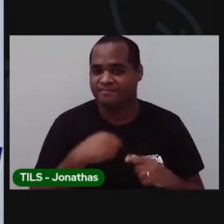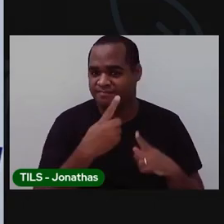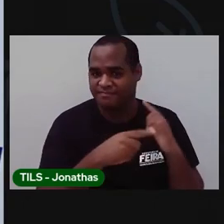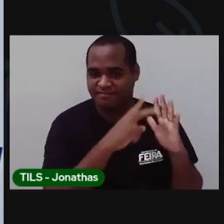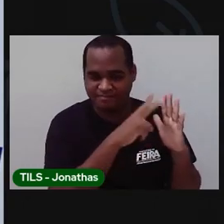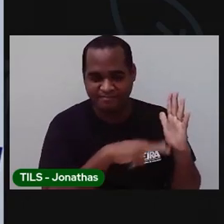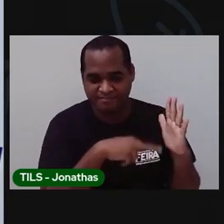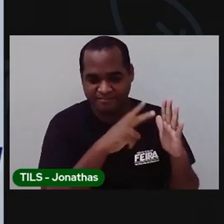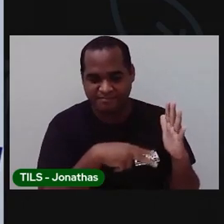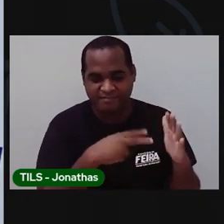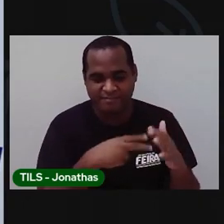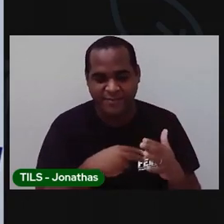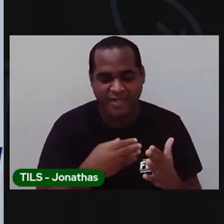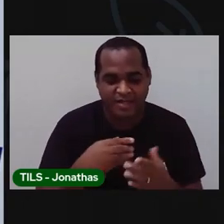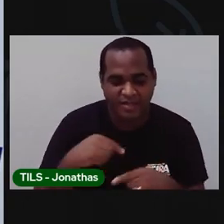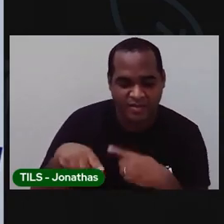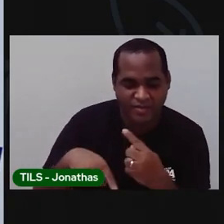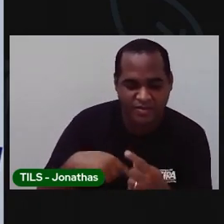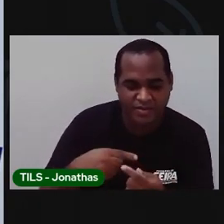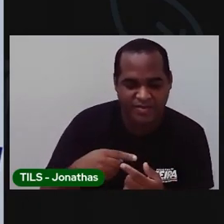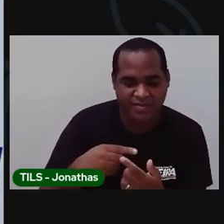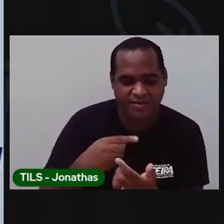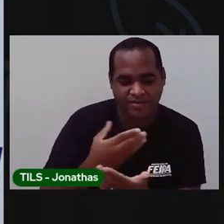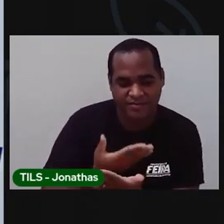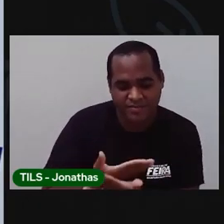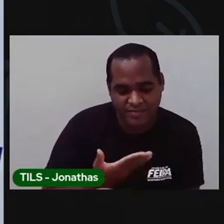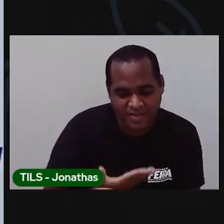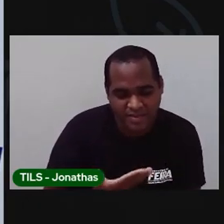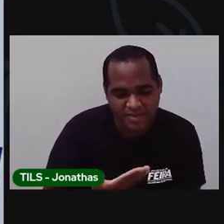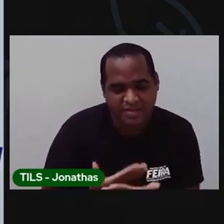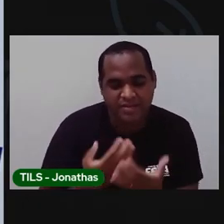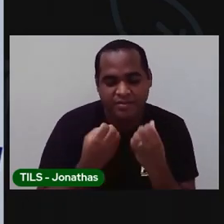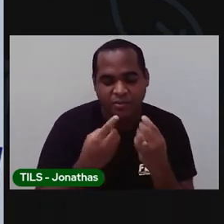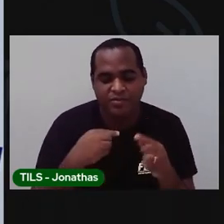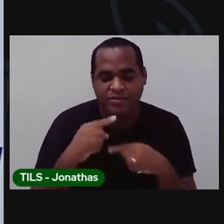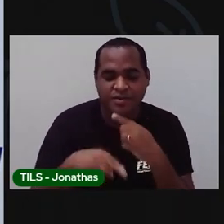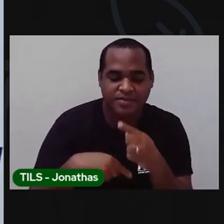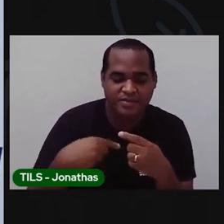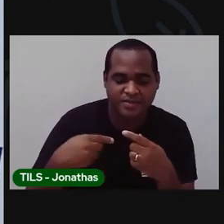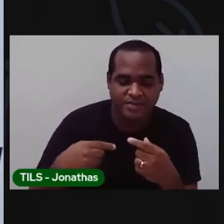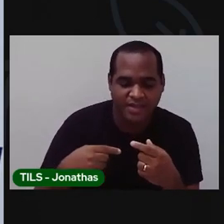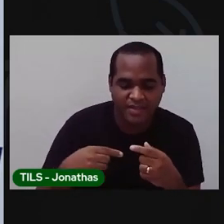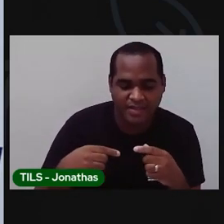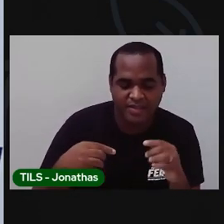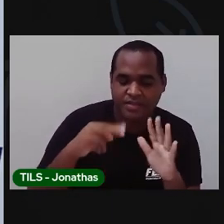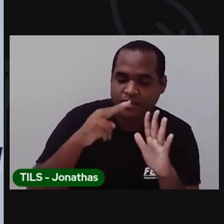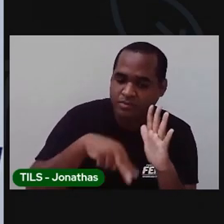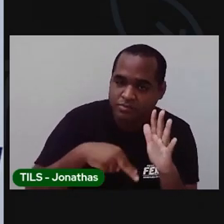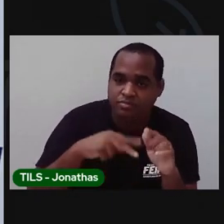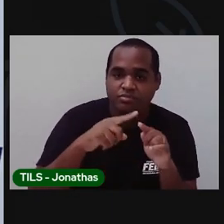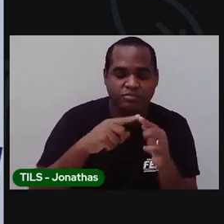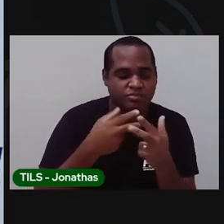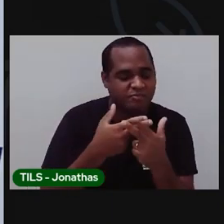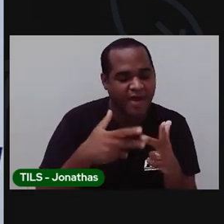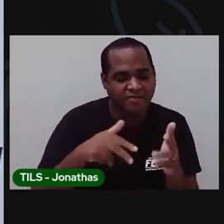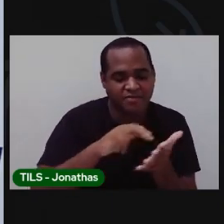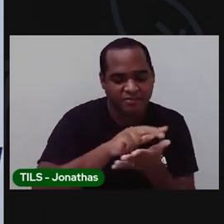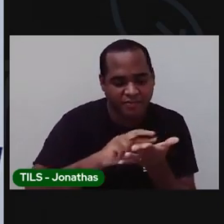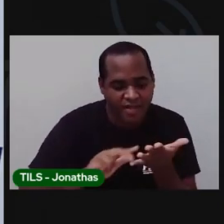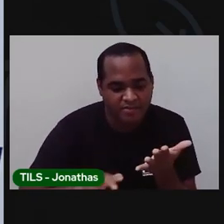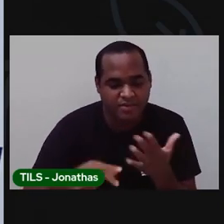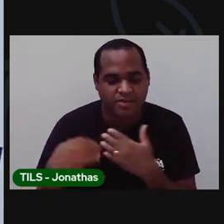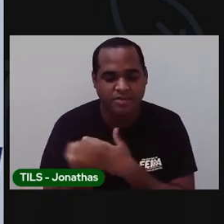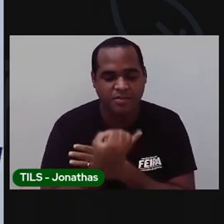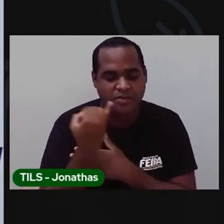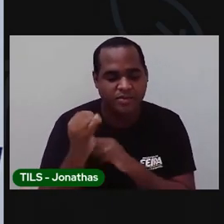estudarmos todos os conteúdos, né? Todos os elementos da capa, nós estivemos trabalhando